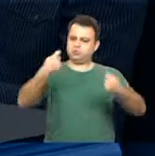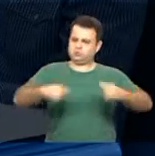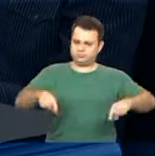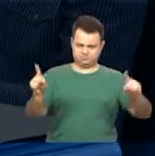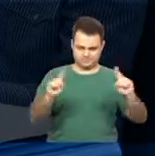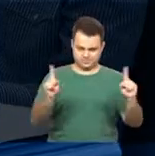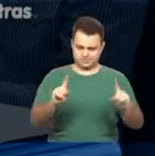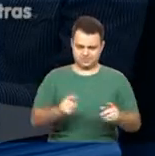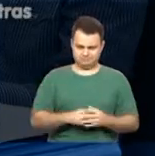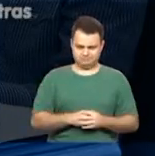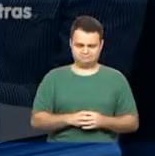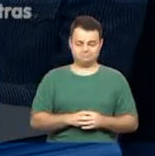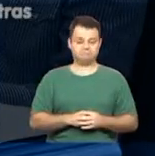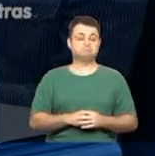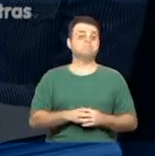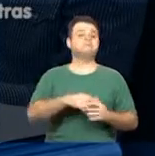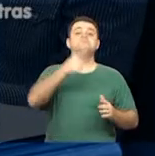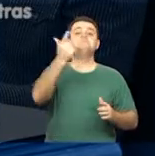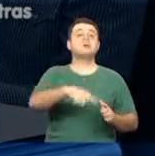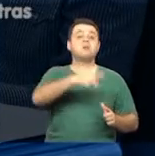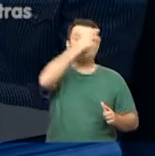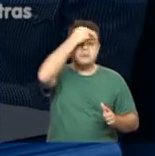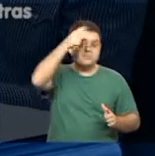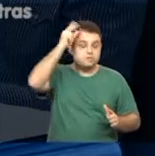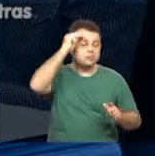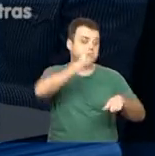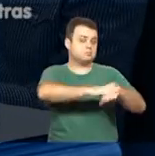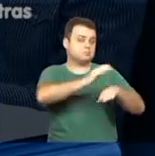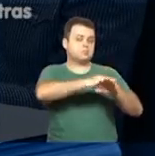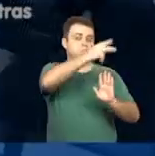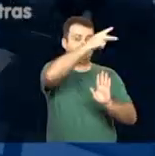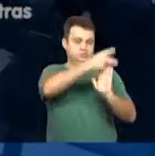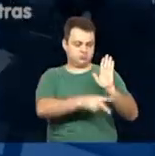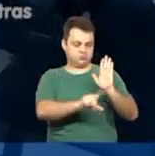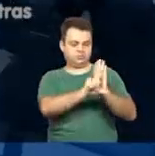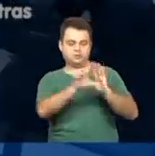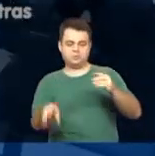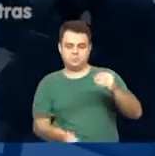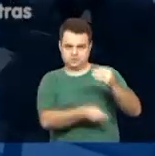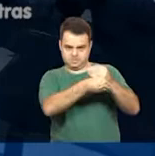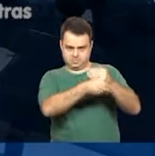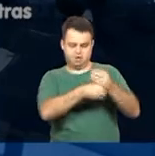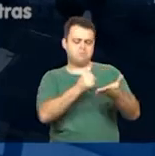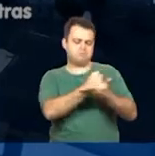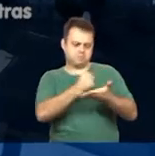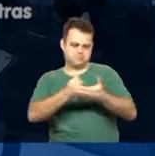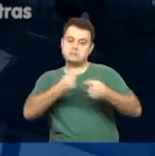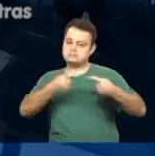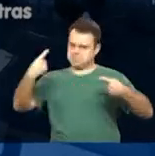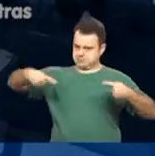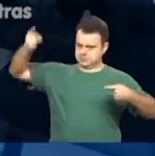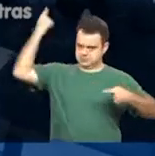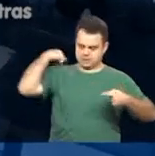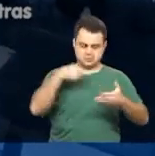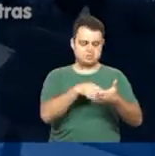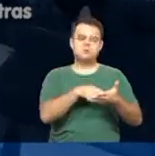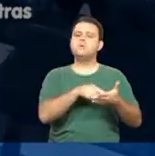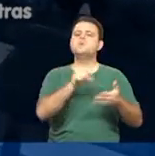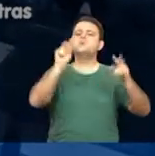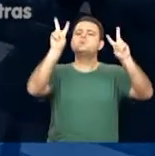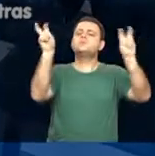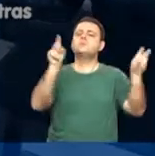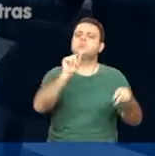extraordinárias. O prefeito também é autor do projeto de lei complementar protocolado na última semana que dispõe sobre a